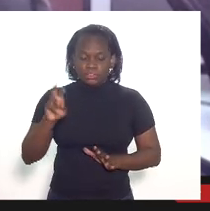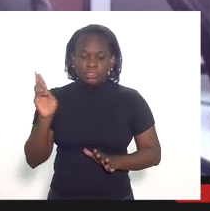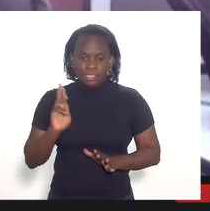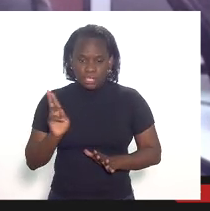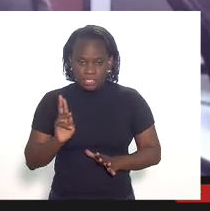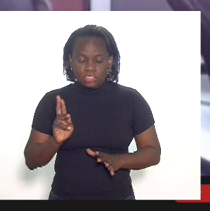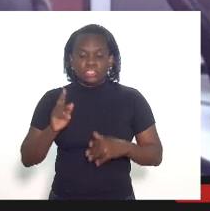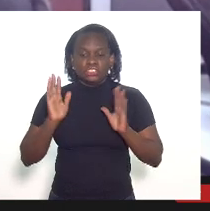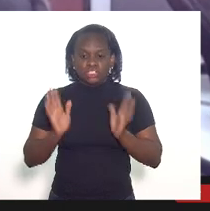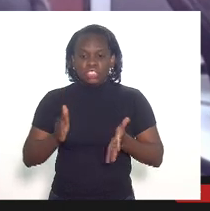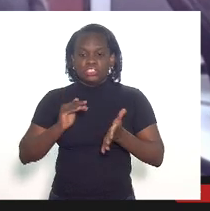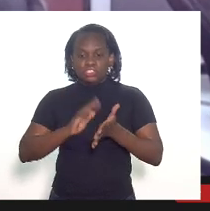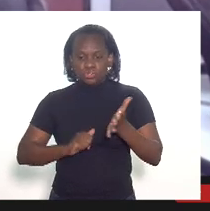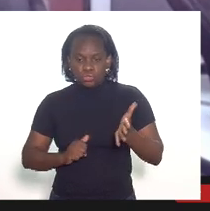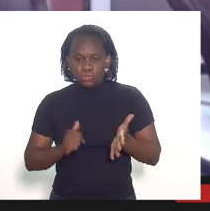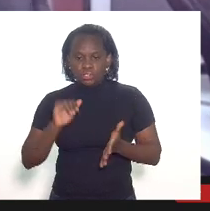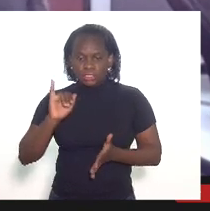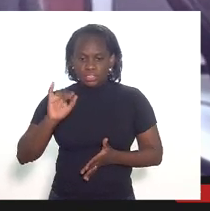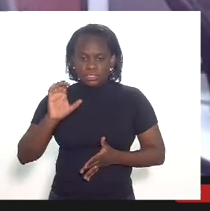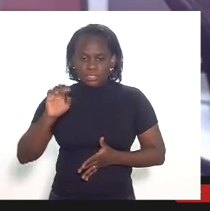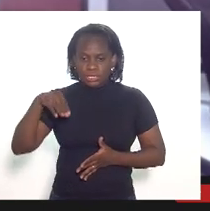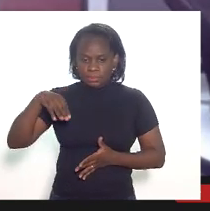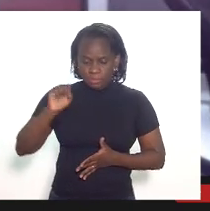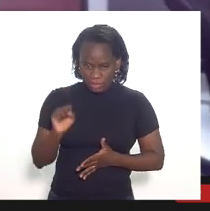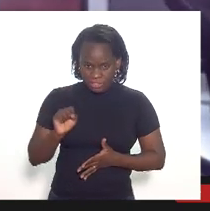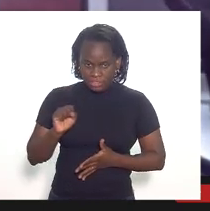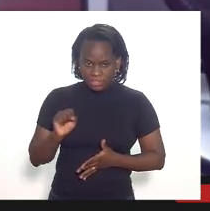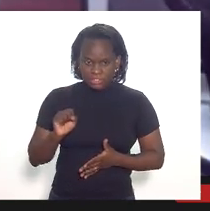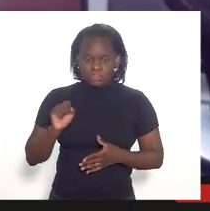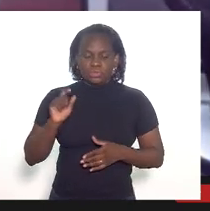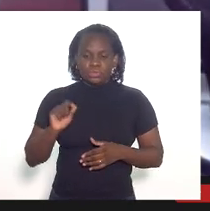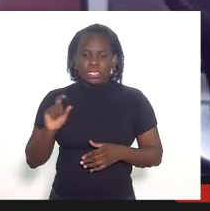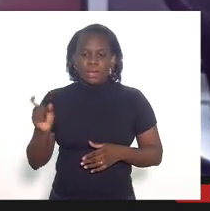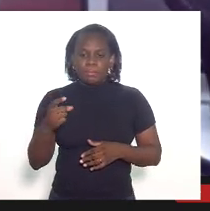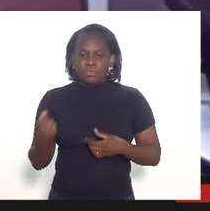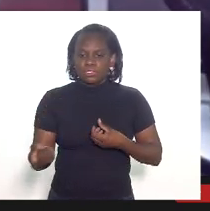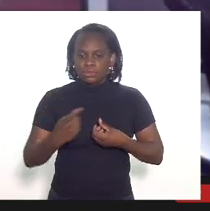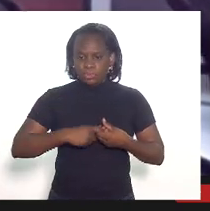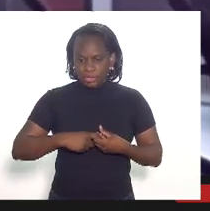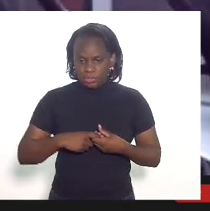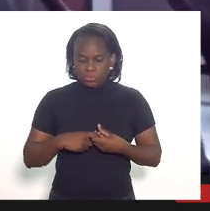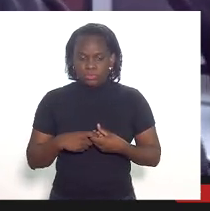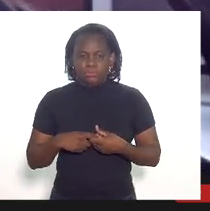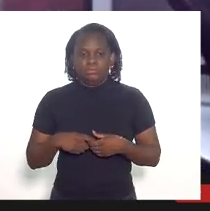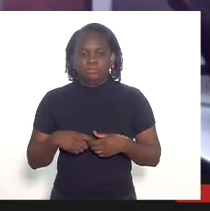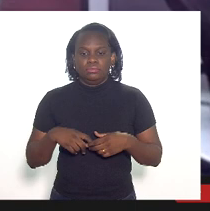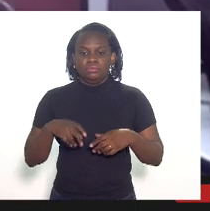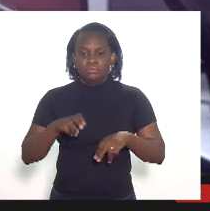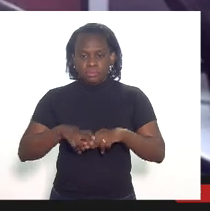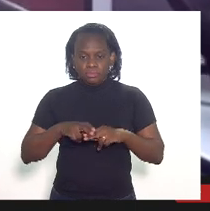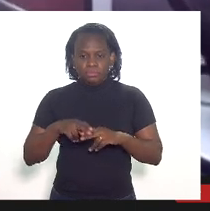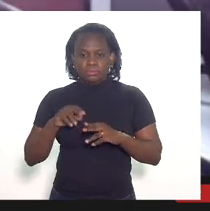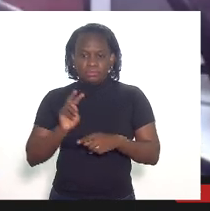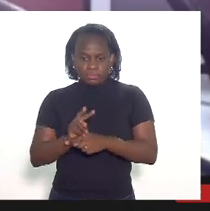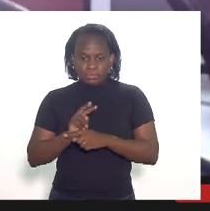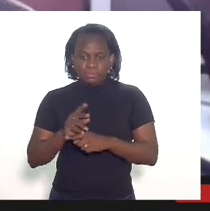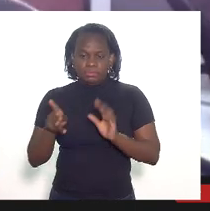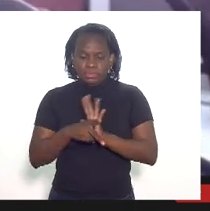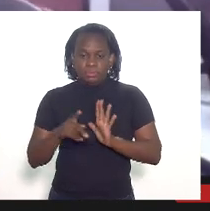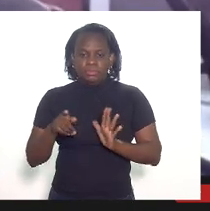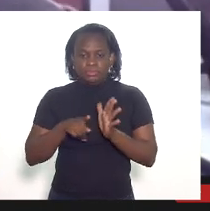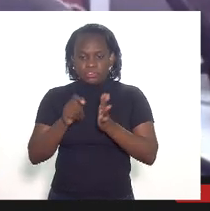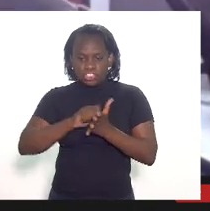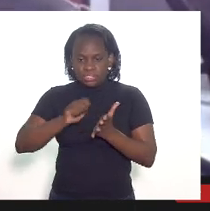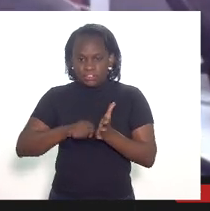já tirando o valor do ICMS no caso o imposto recuperável através de crédito na escrita fiscal